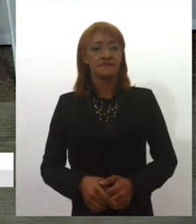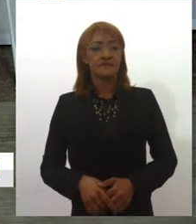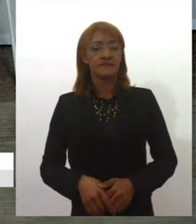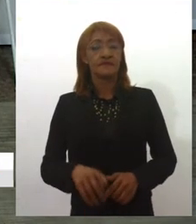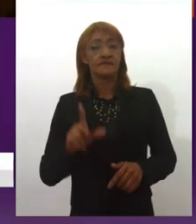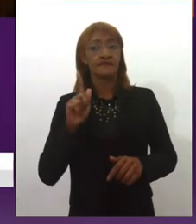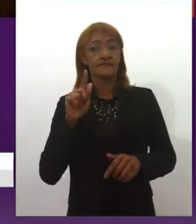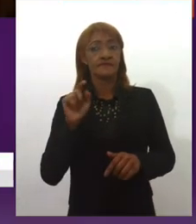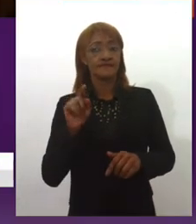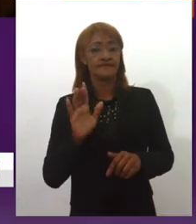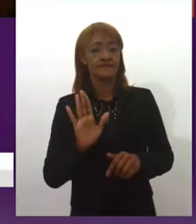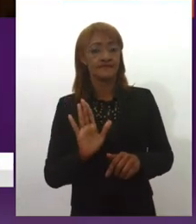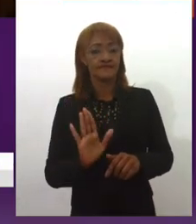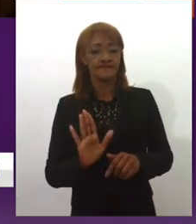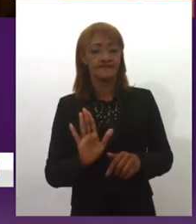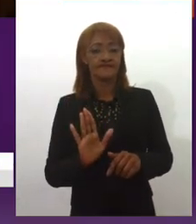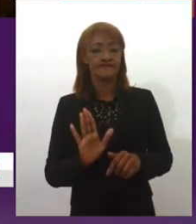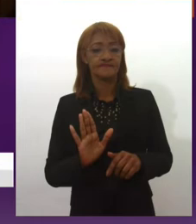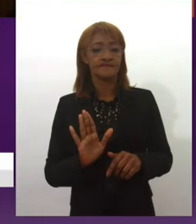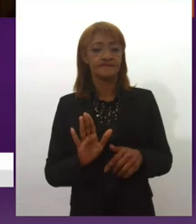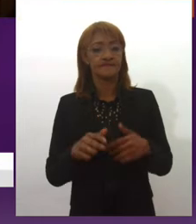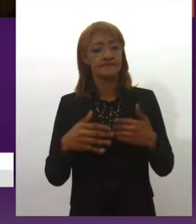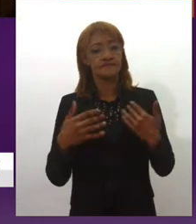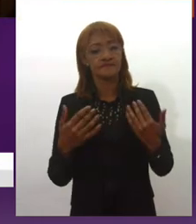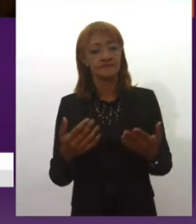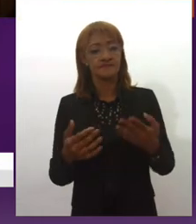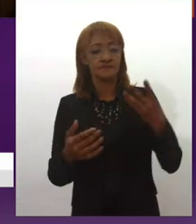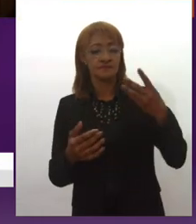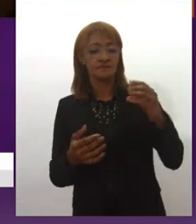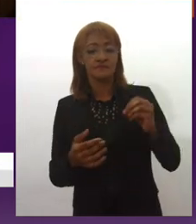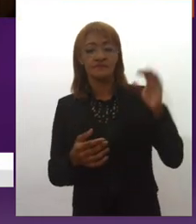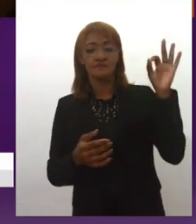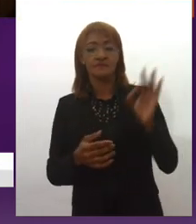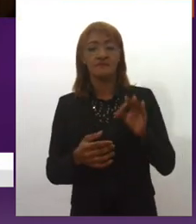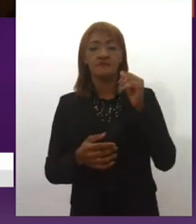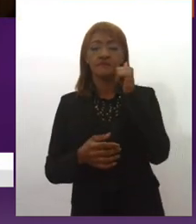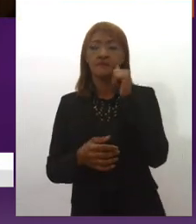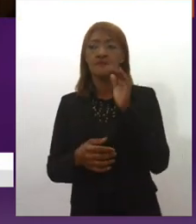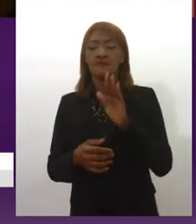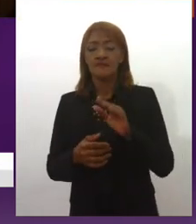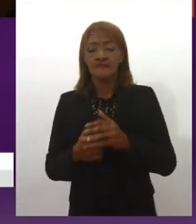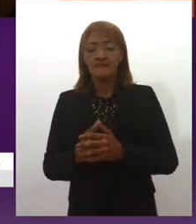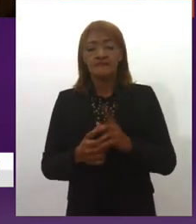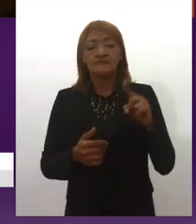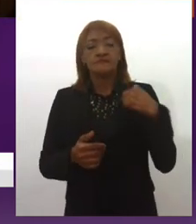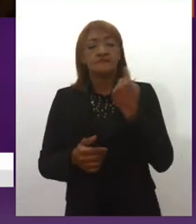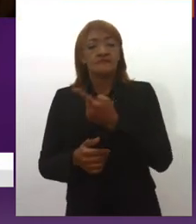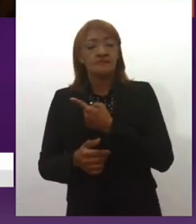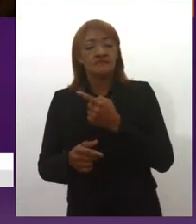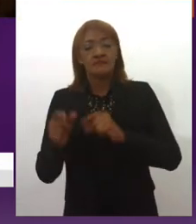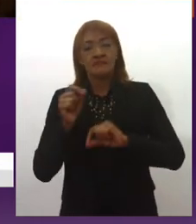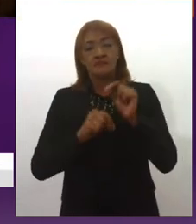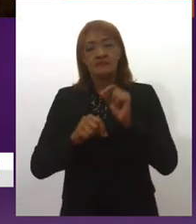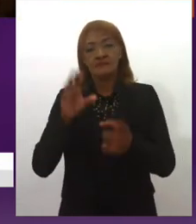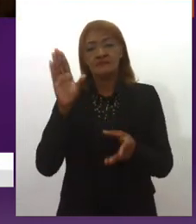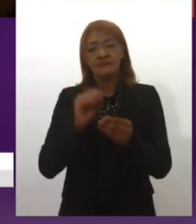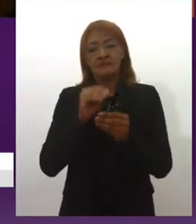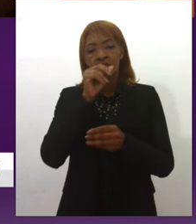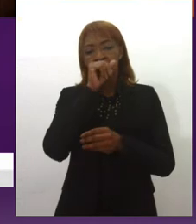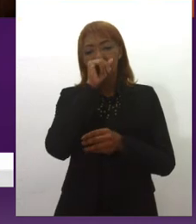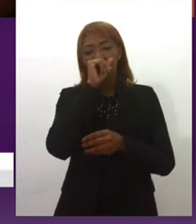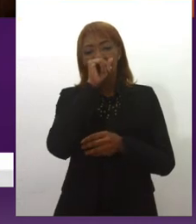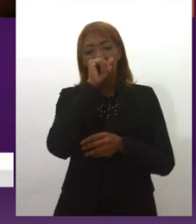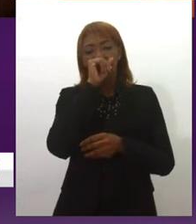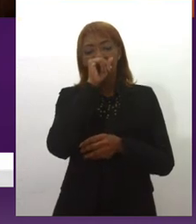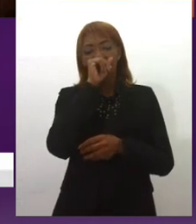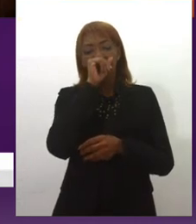Bom, você falou 40% são mulheres, né, e quando a gente vai fazer um nicho dessas mulheres negras, dessas mulheres